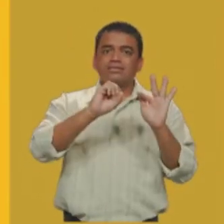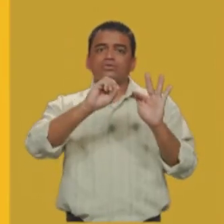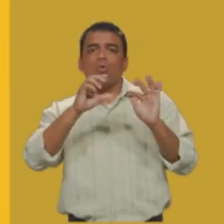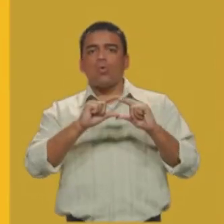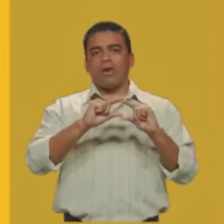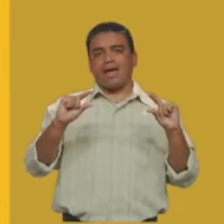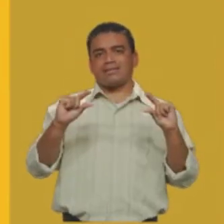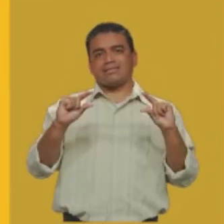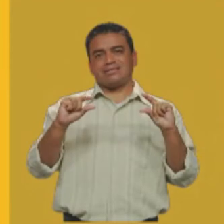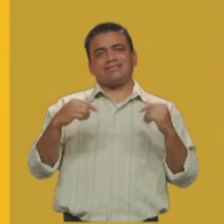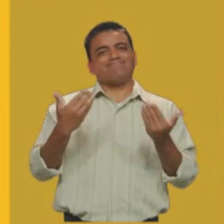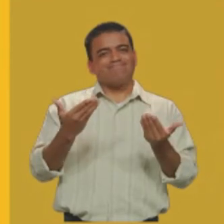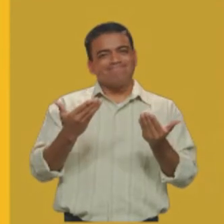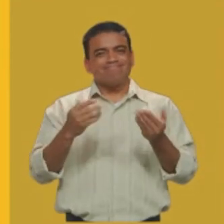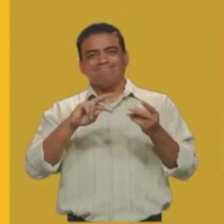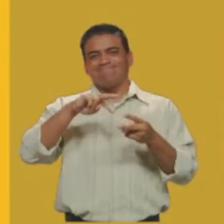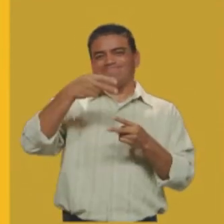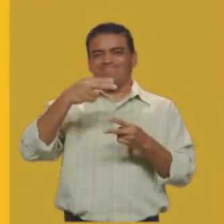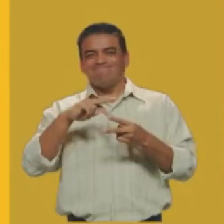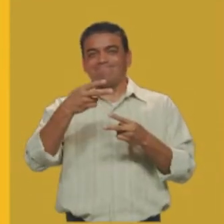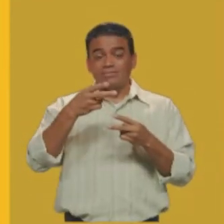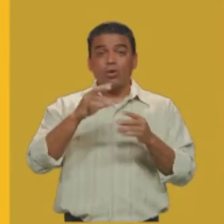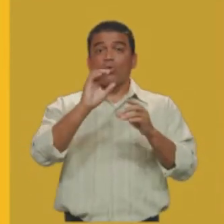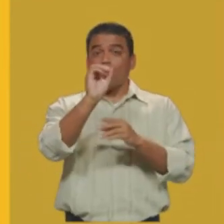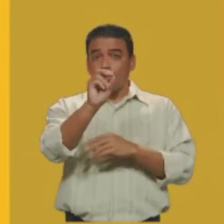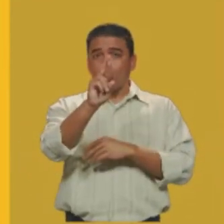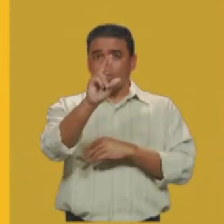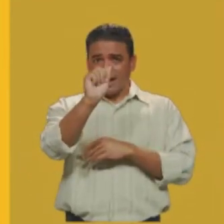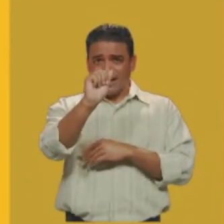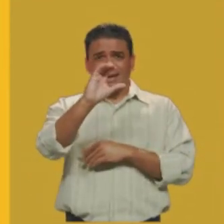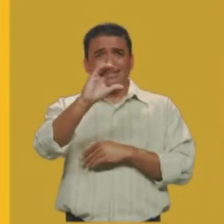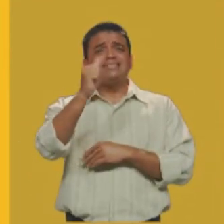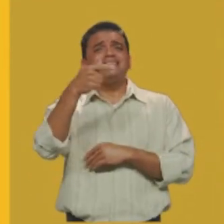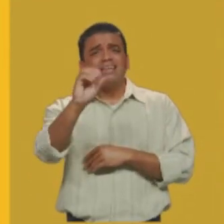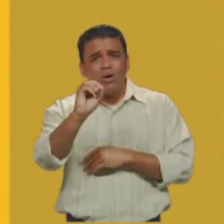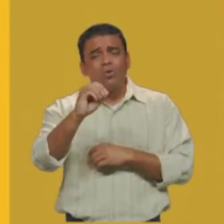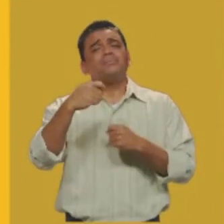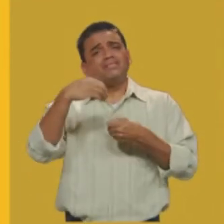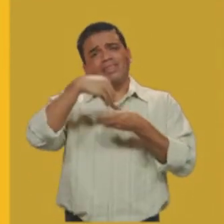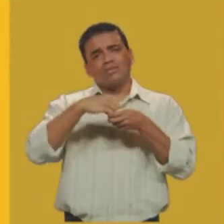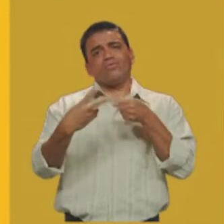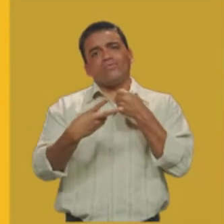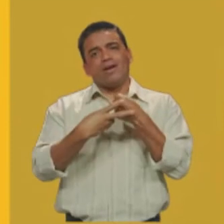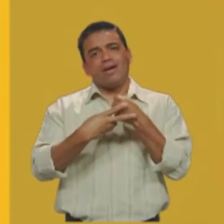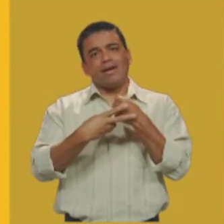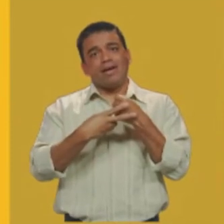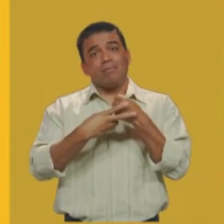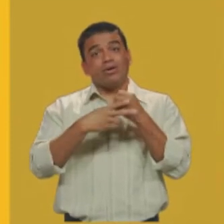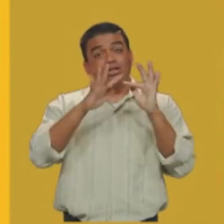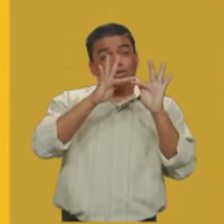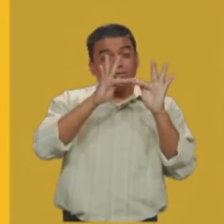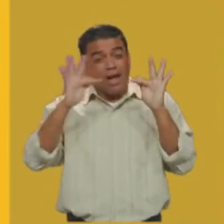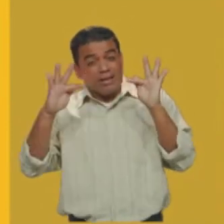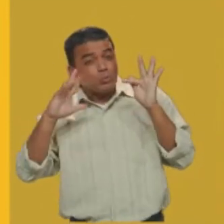sempre é uma oração, é uma frase. Para ser oração tem que ter verbo e não necessariamente sentido completo.